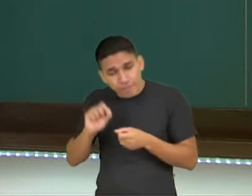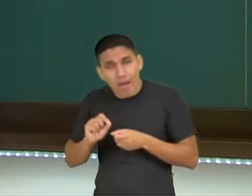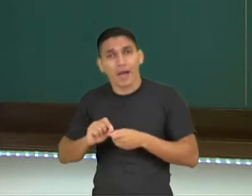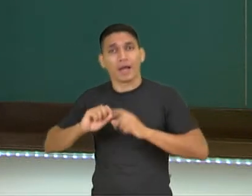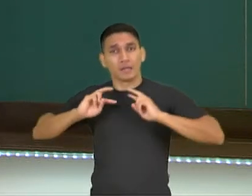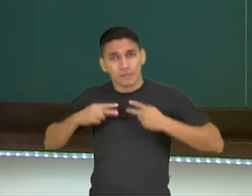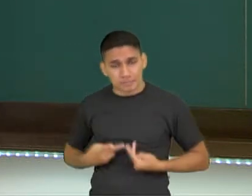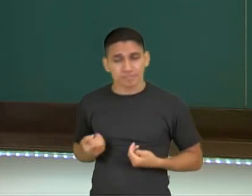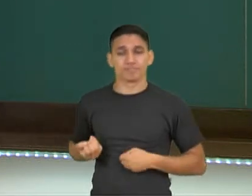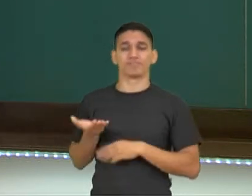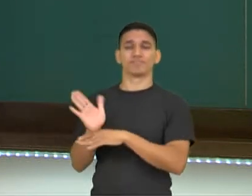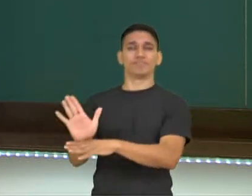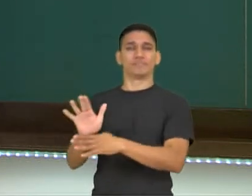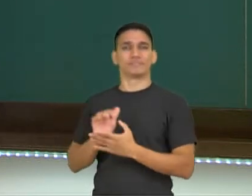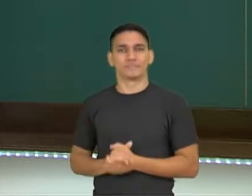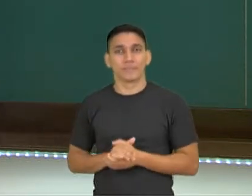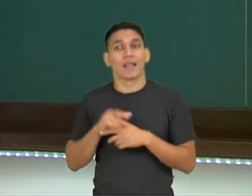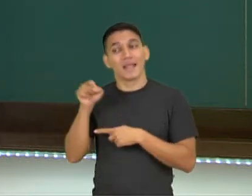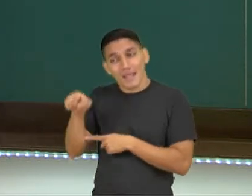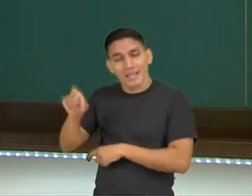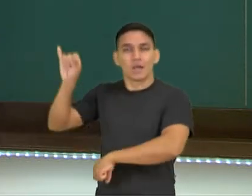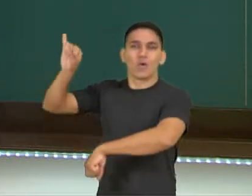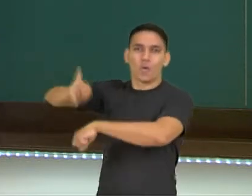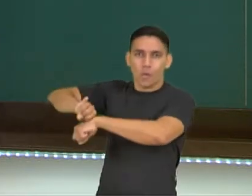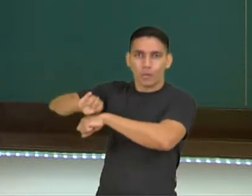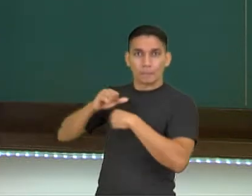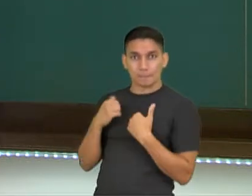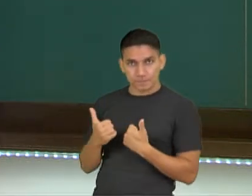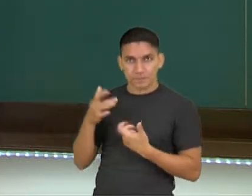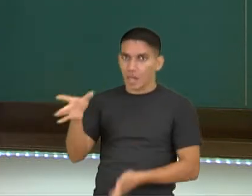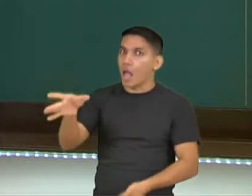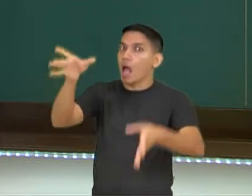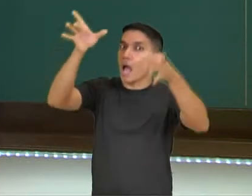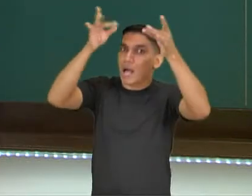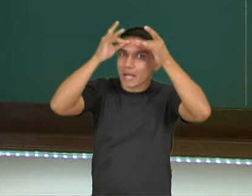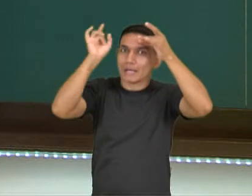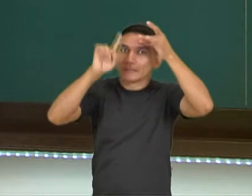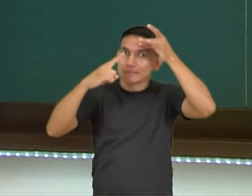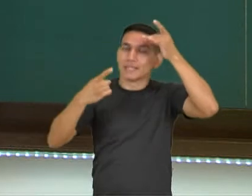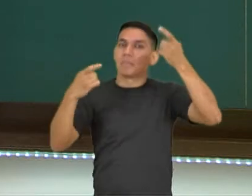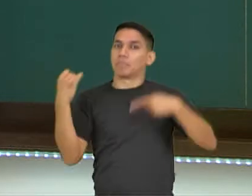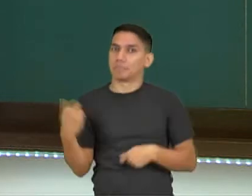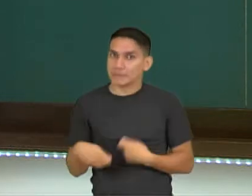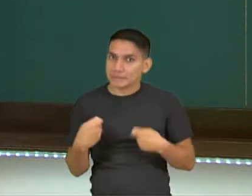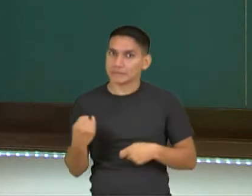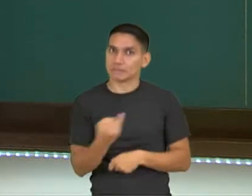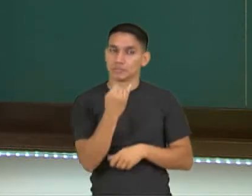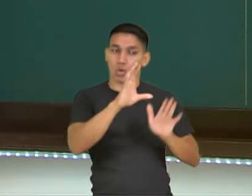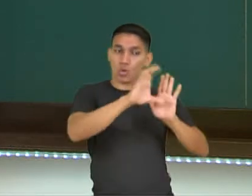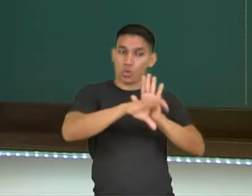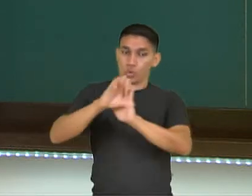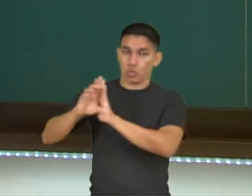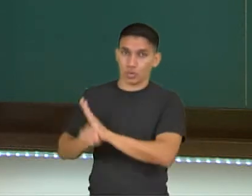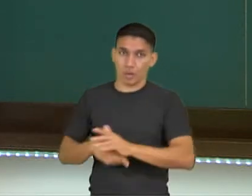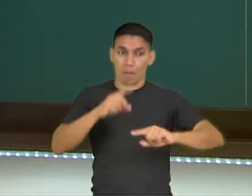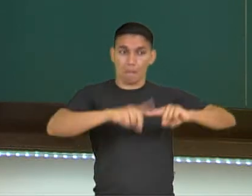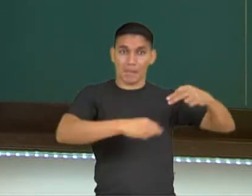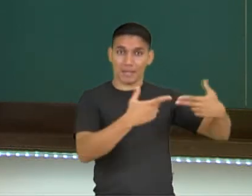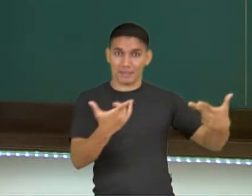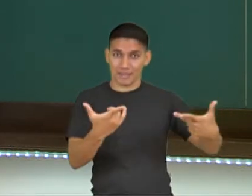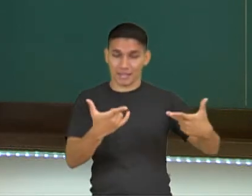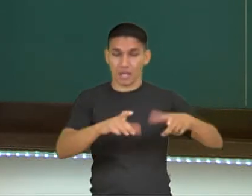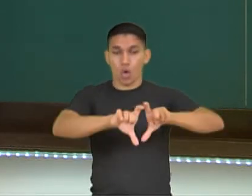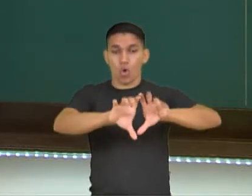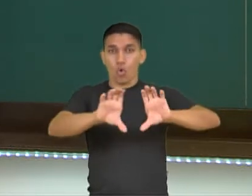utilizá-lo. Então isso vem a ser o objeto, tá? Então guarde com muito carinho essas três definições, matéria, corpo e